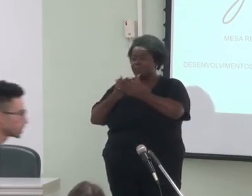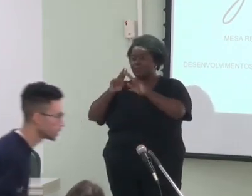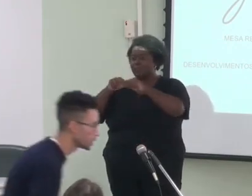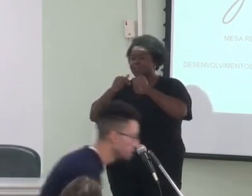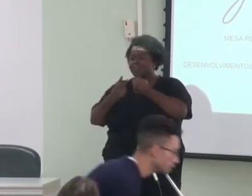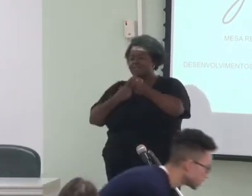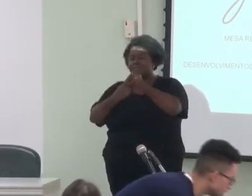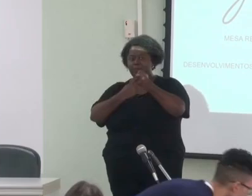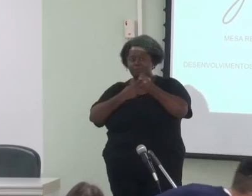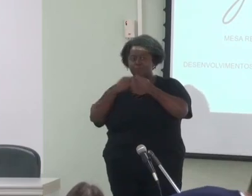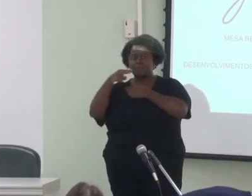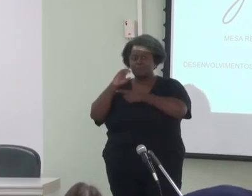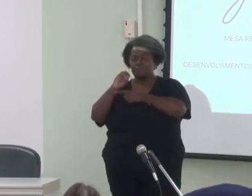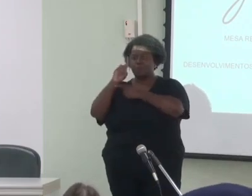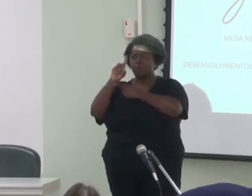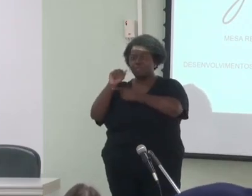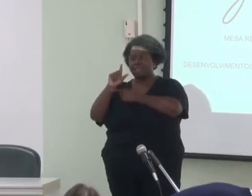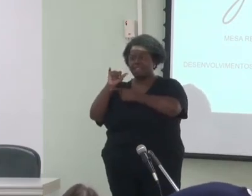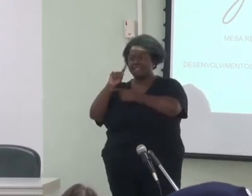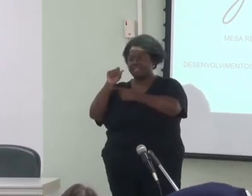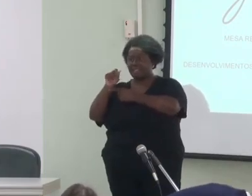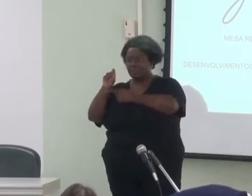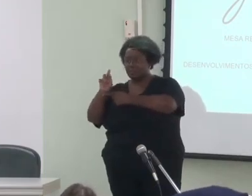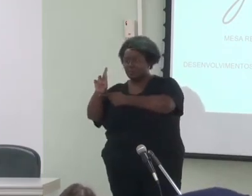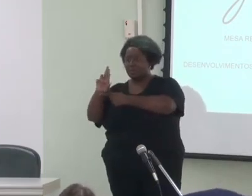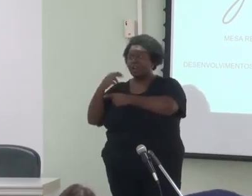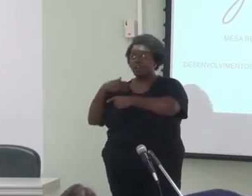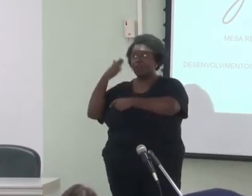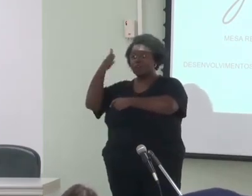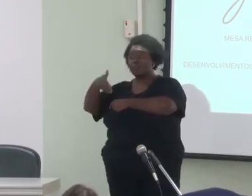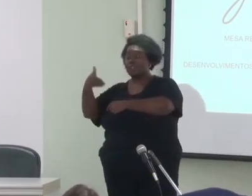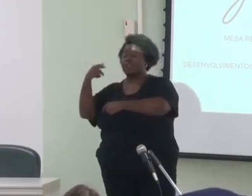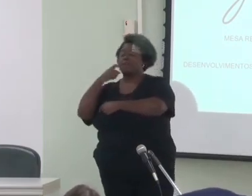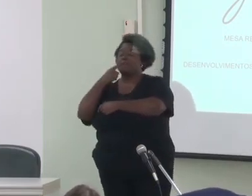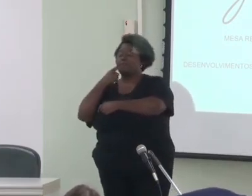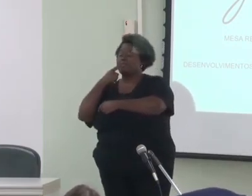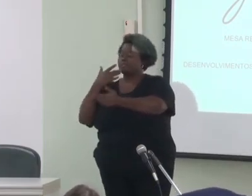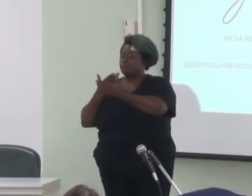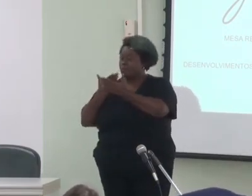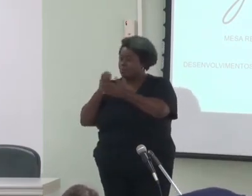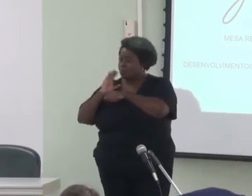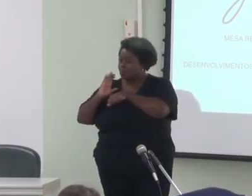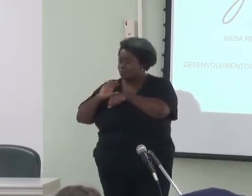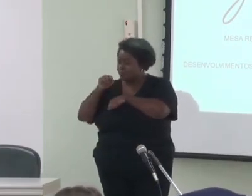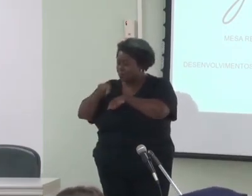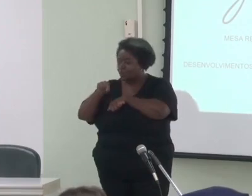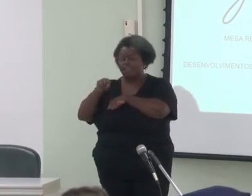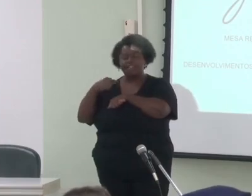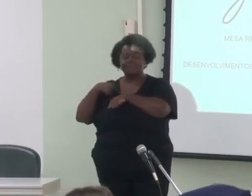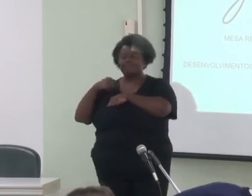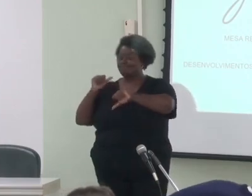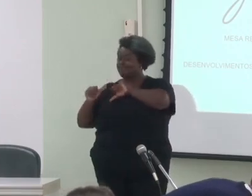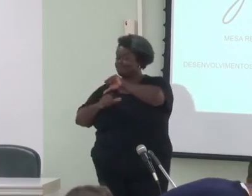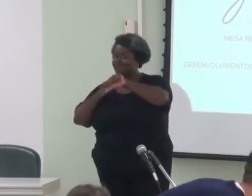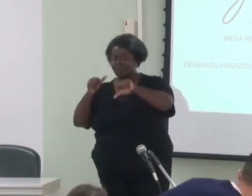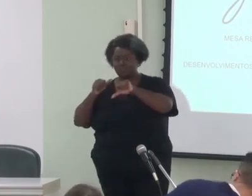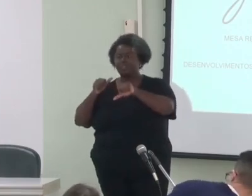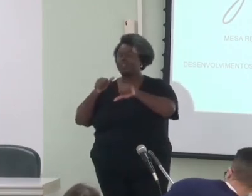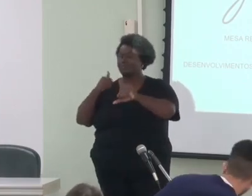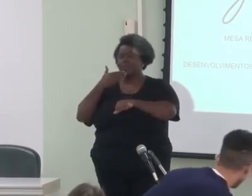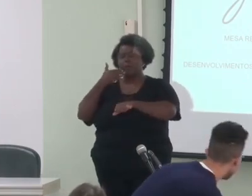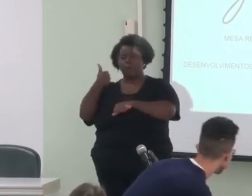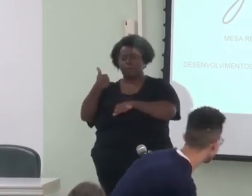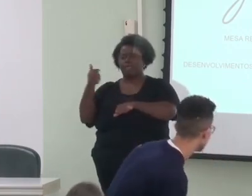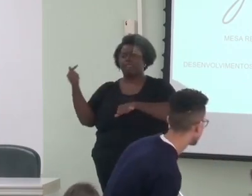São José do Rio Preto a Campinas para fazer um curso com ele. Bom, vamos lá. E valeu cada quilômetro rodado.